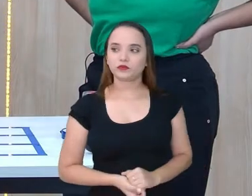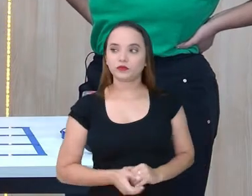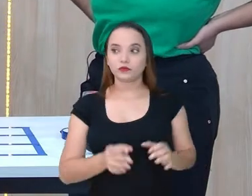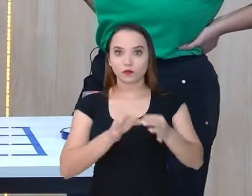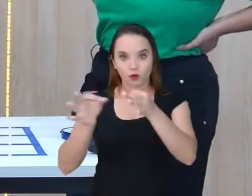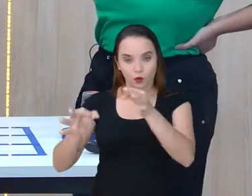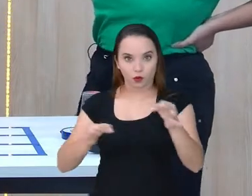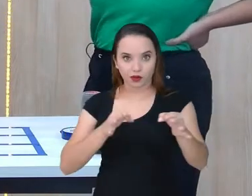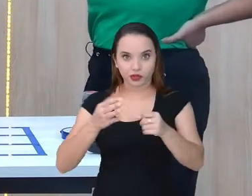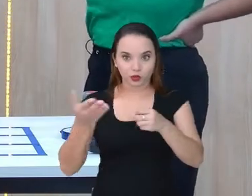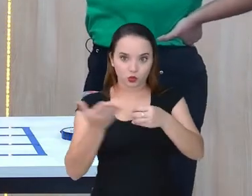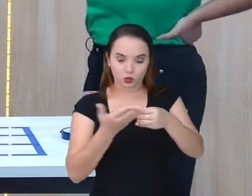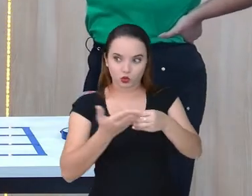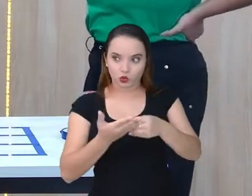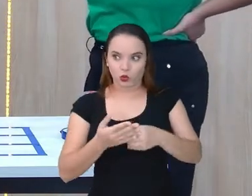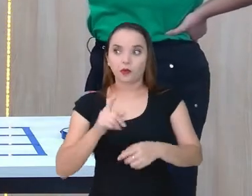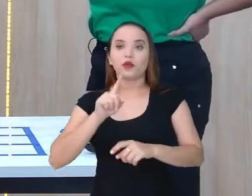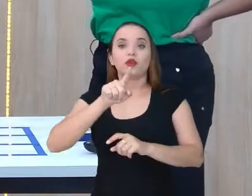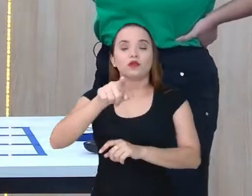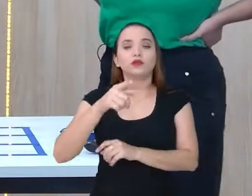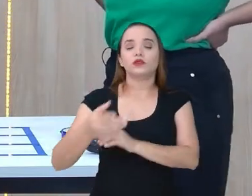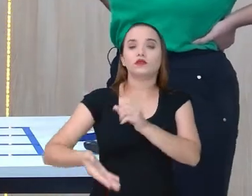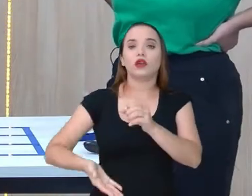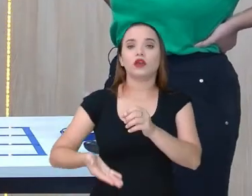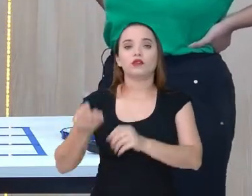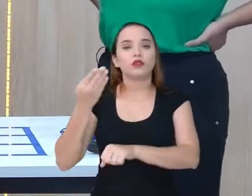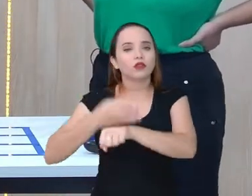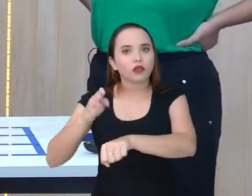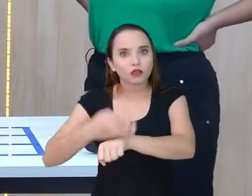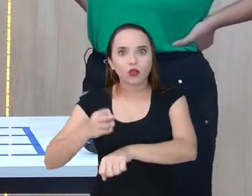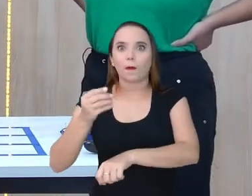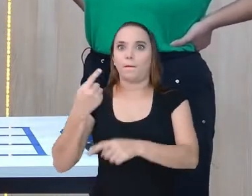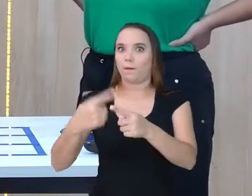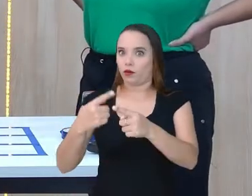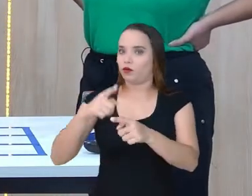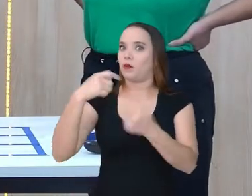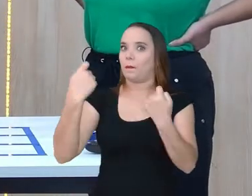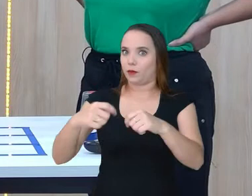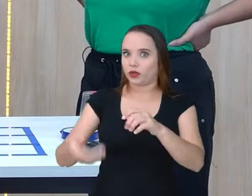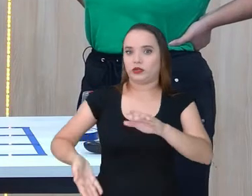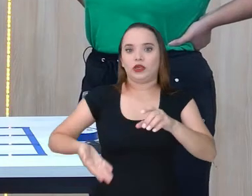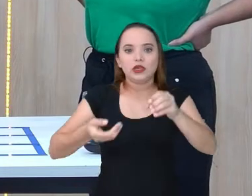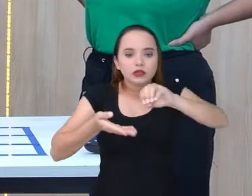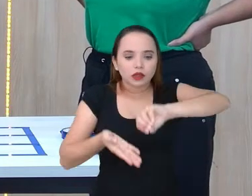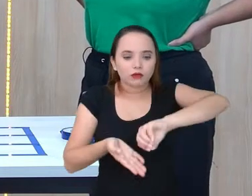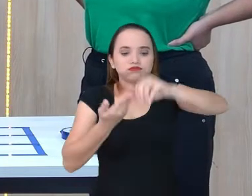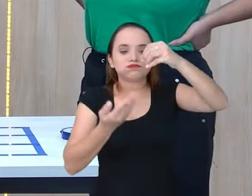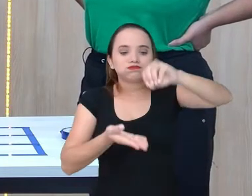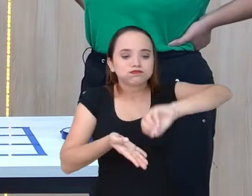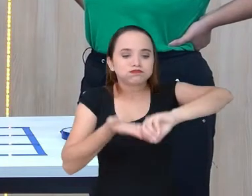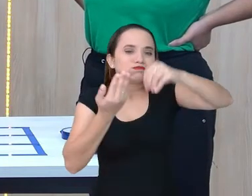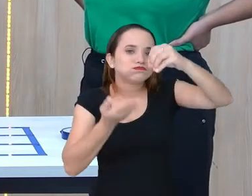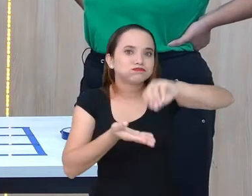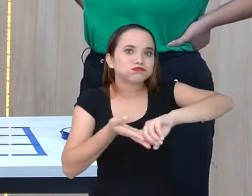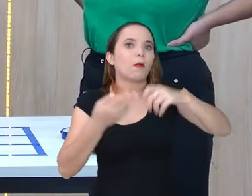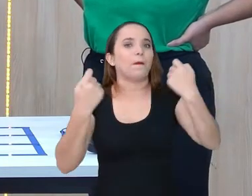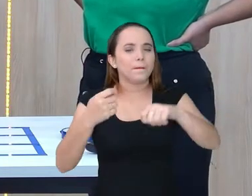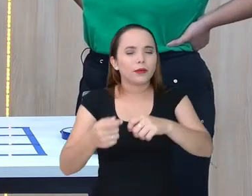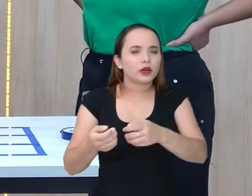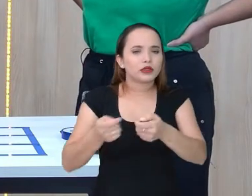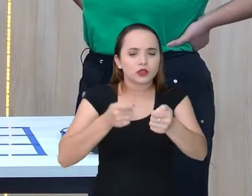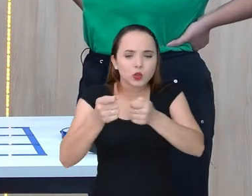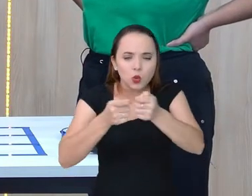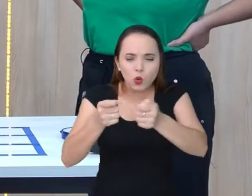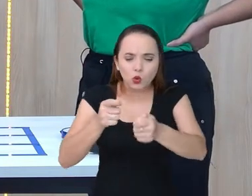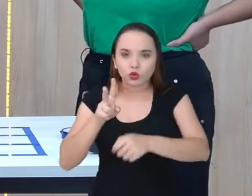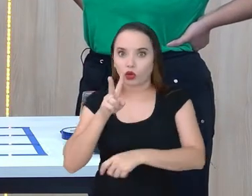Você escolher a quantidade. E aí você vai testando, primeiro pra conseguir, porque isso aqui você precisa saber a força que você vai utilizar, né? Pra